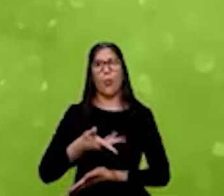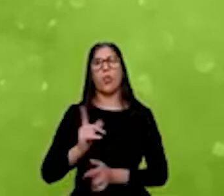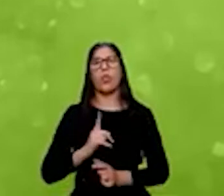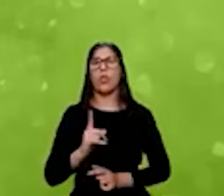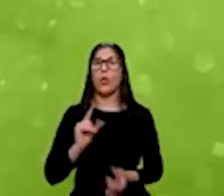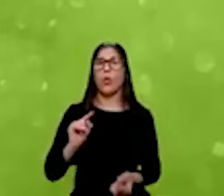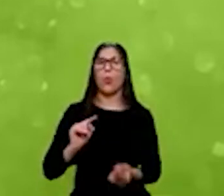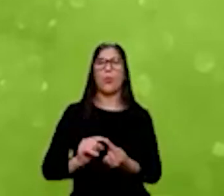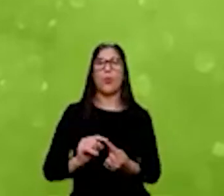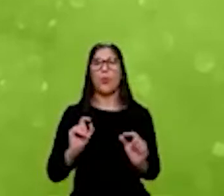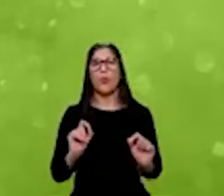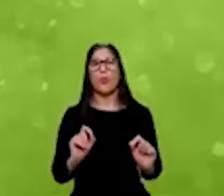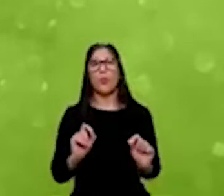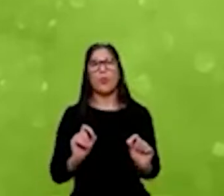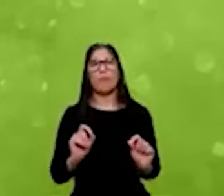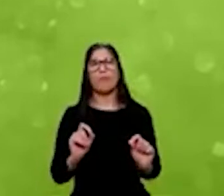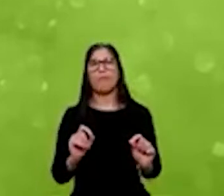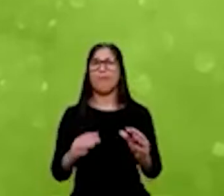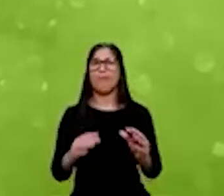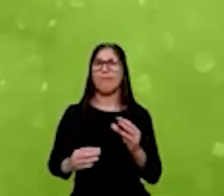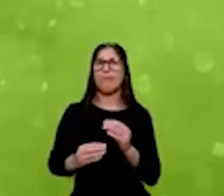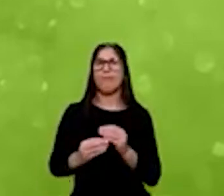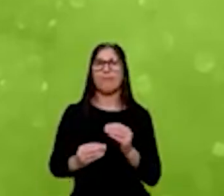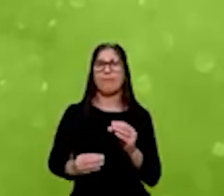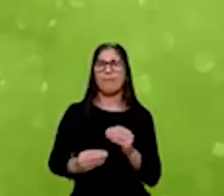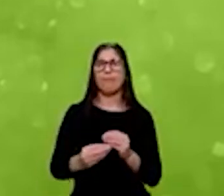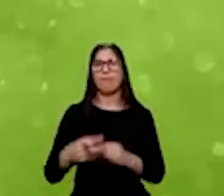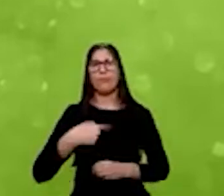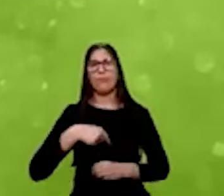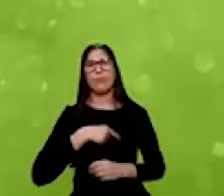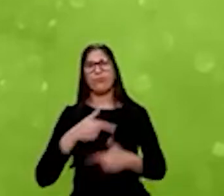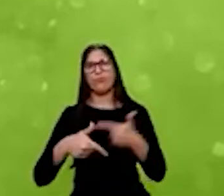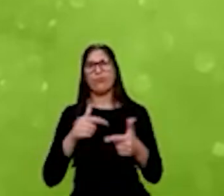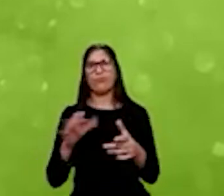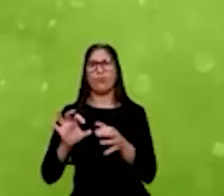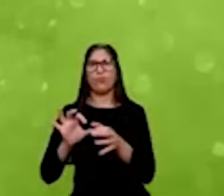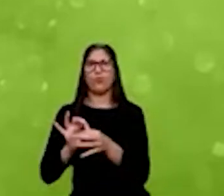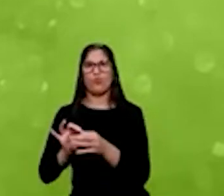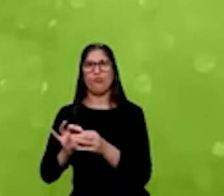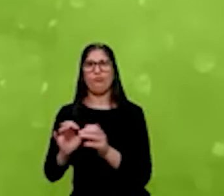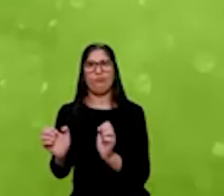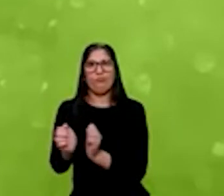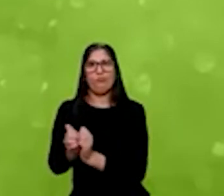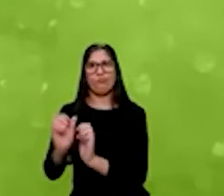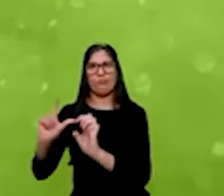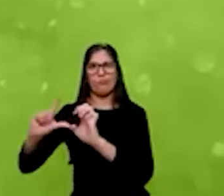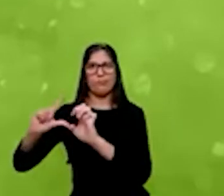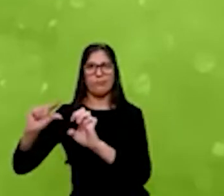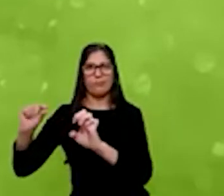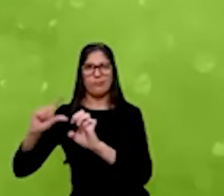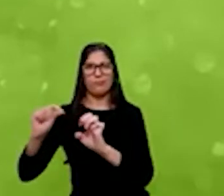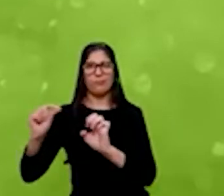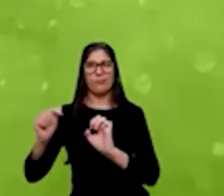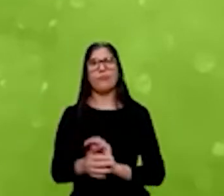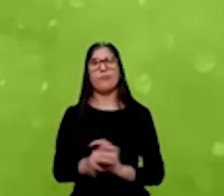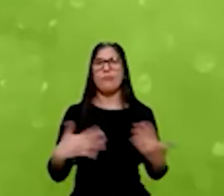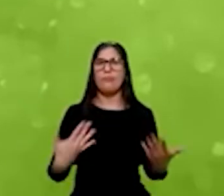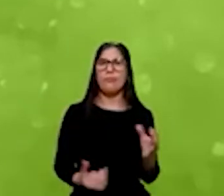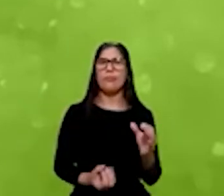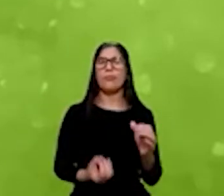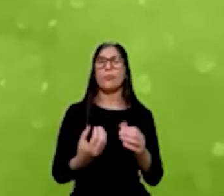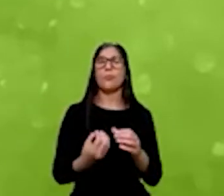para complementar a nossa atuação com o empreendedorismo. Então, a gente criou esse programa